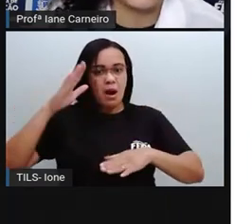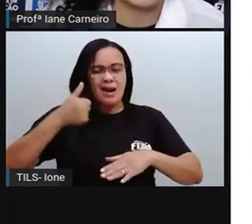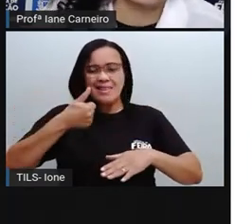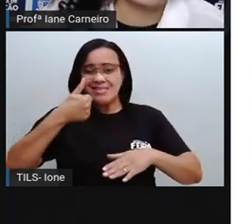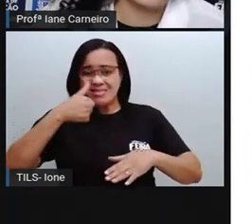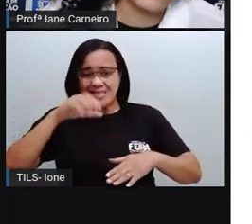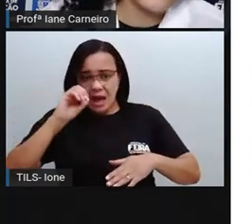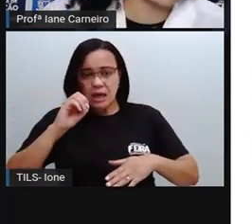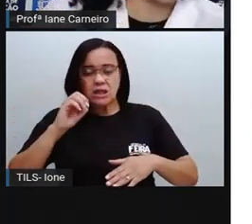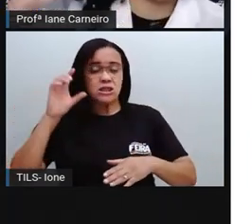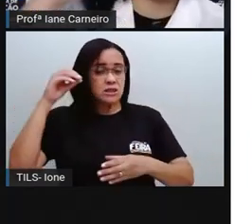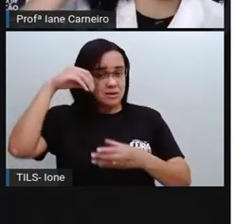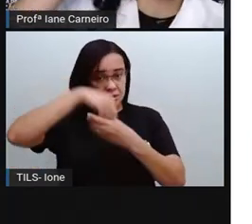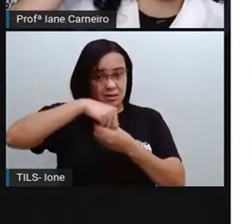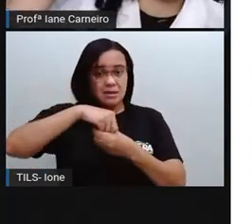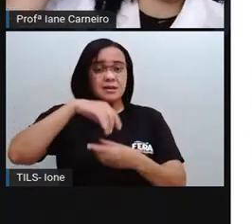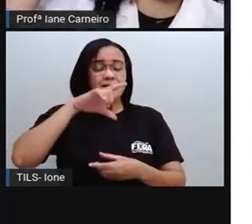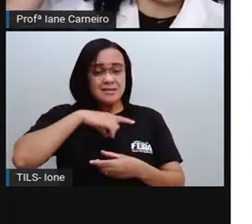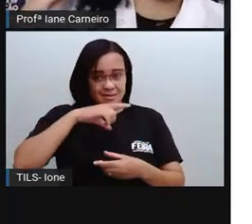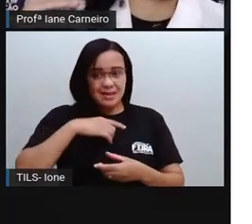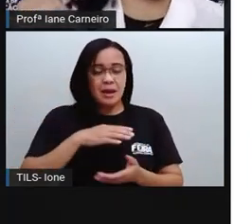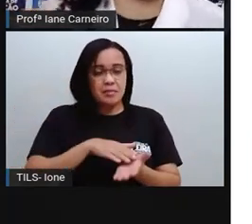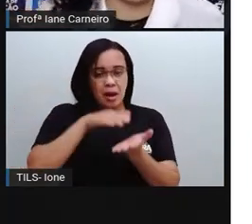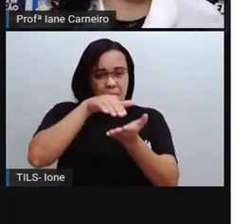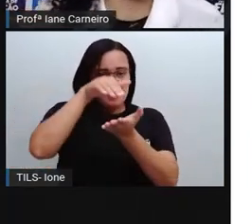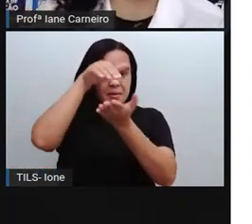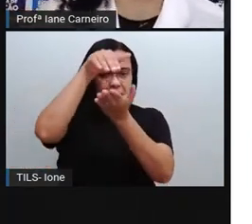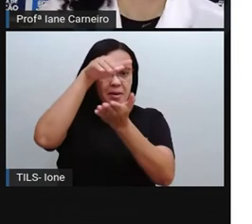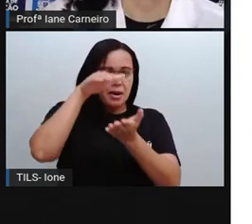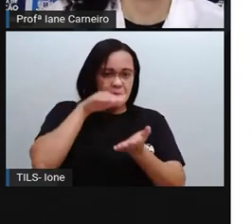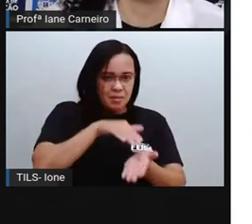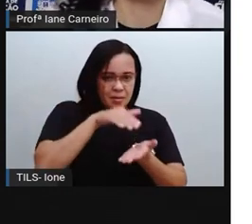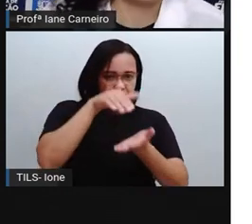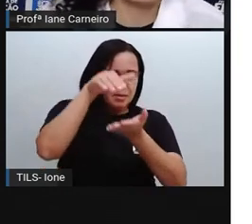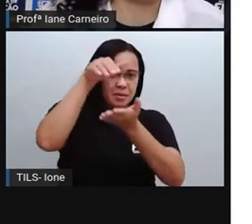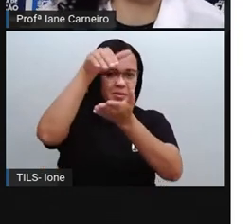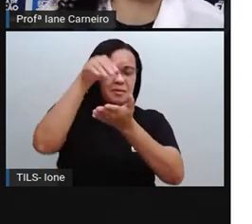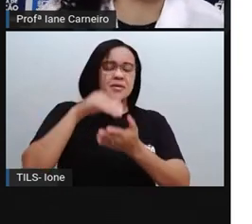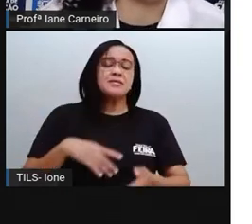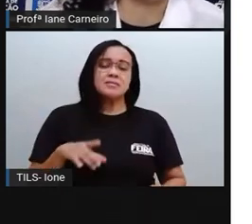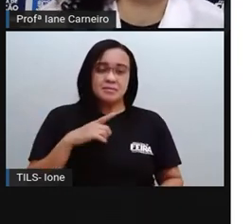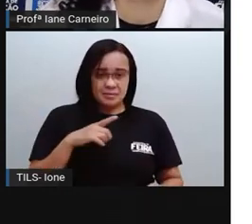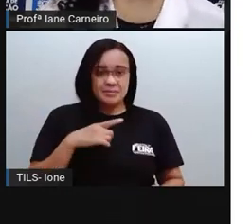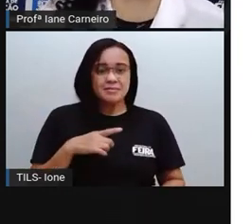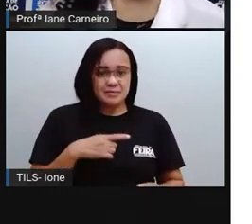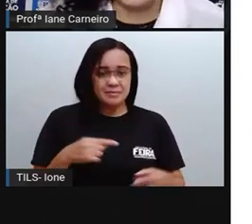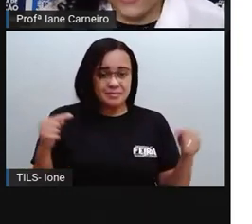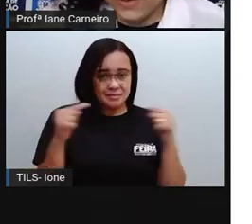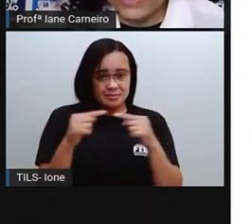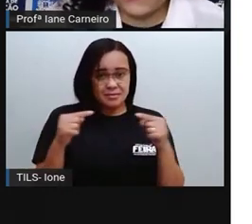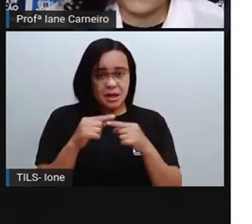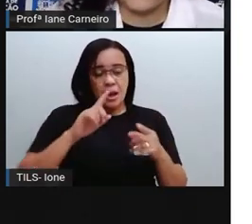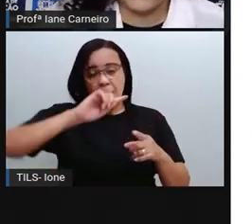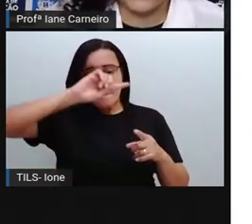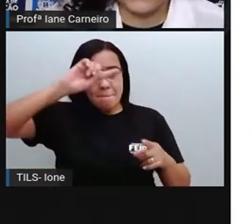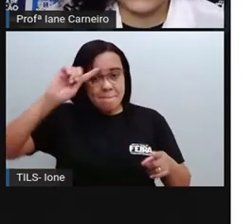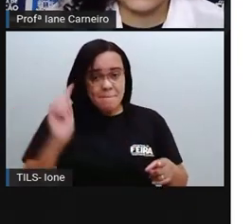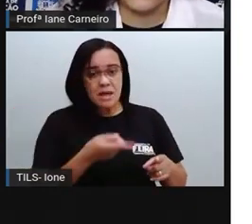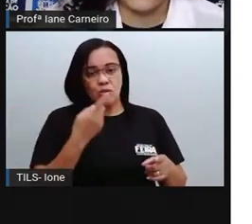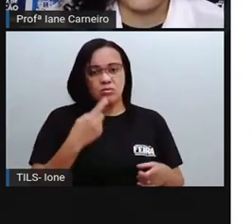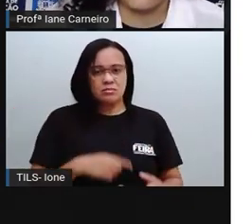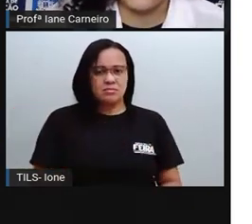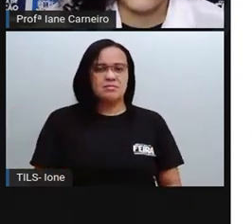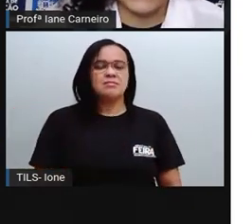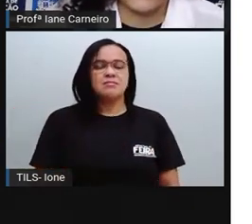aqui. Então tem uma em cima da outra empilhada, tá certo? Então quer dizer que tem mil. Então a Pró vai colocar